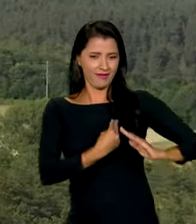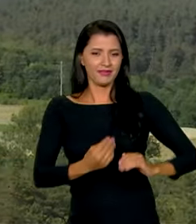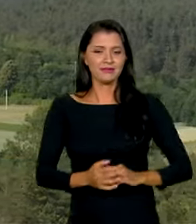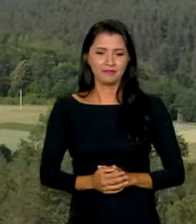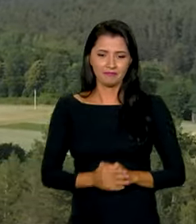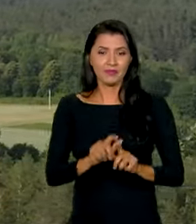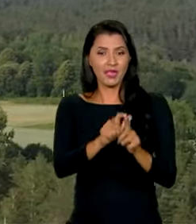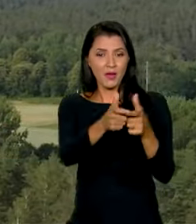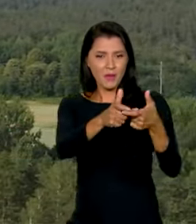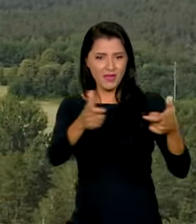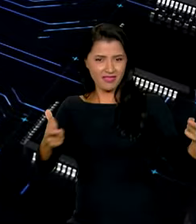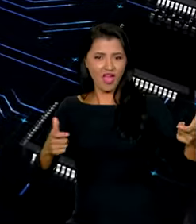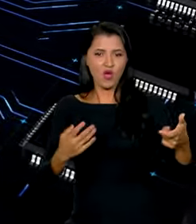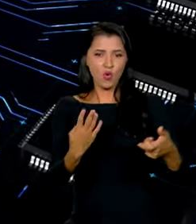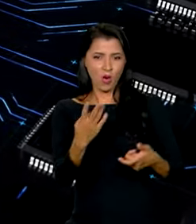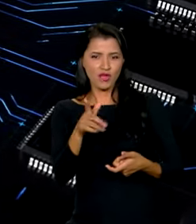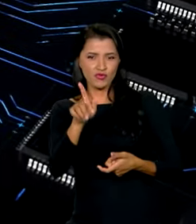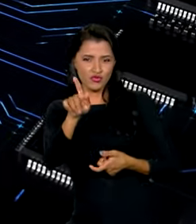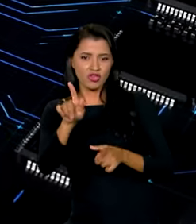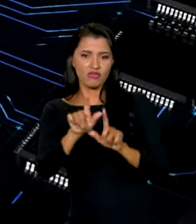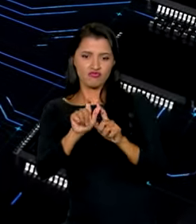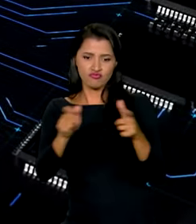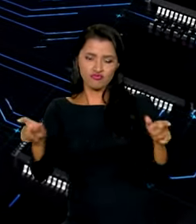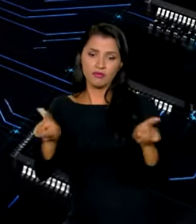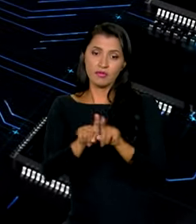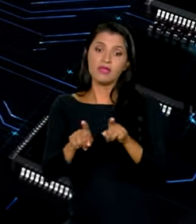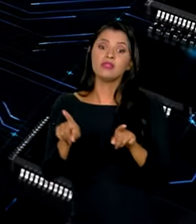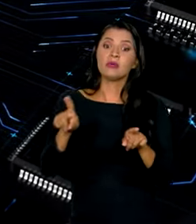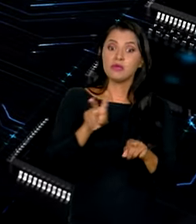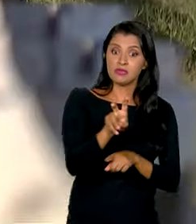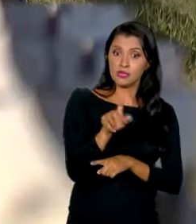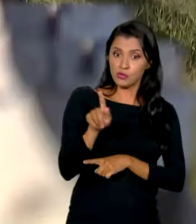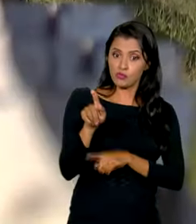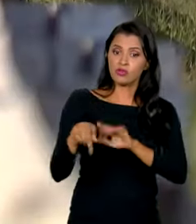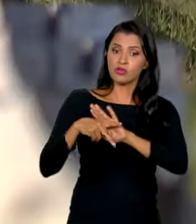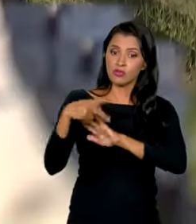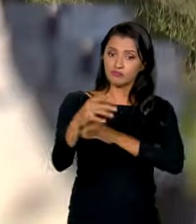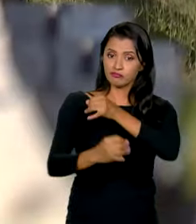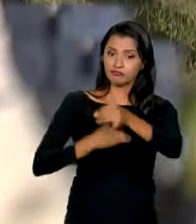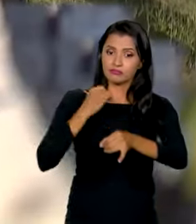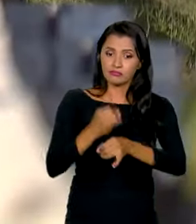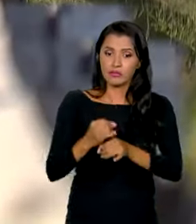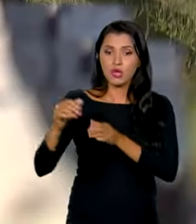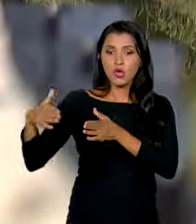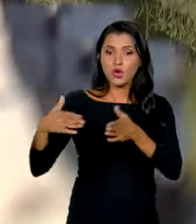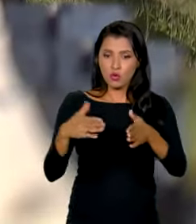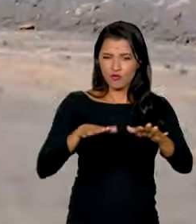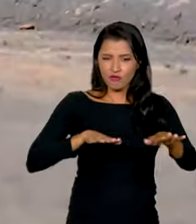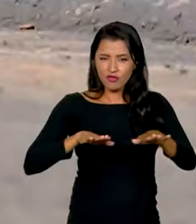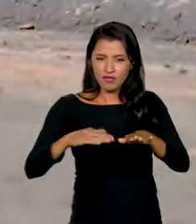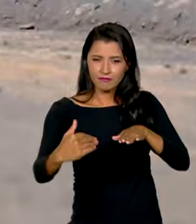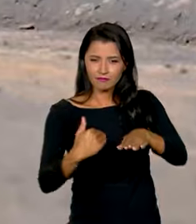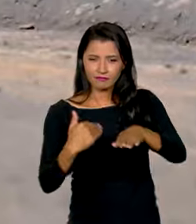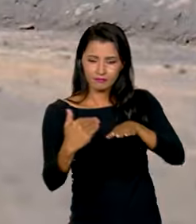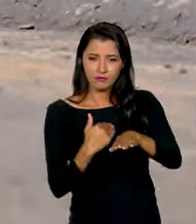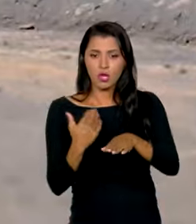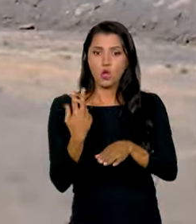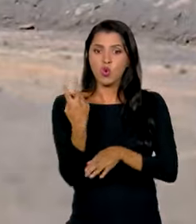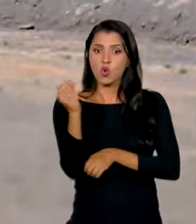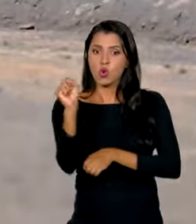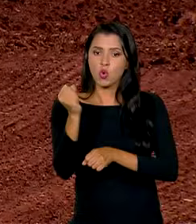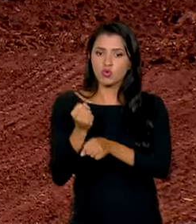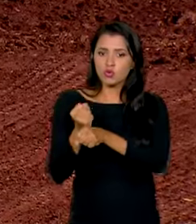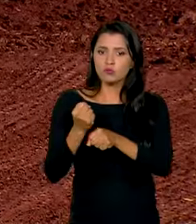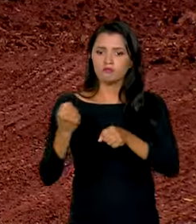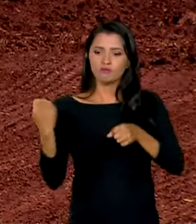expansão da rede 4G e implementação do 5G no estado. Em rodovias, por exemplo, são oito obras de